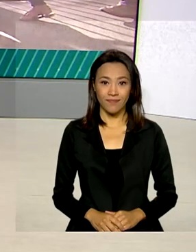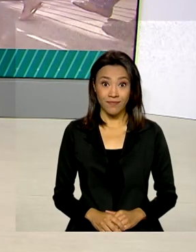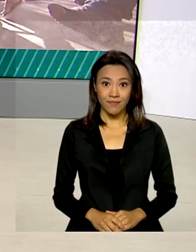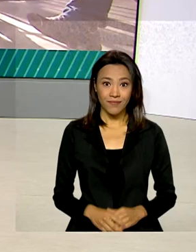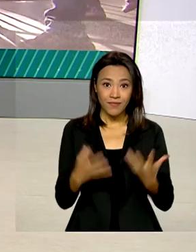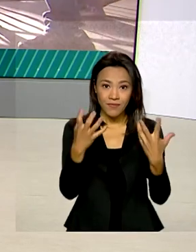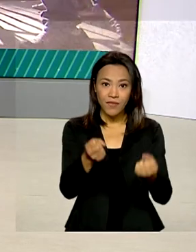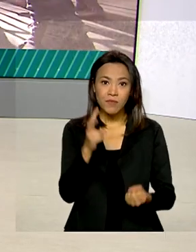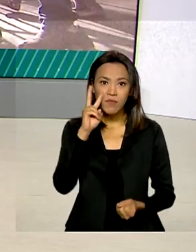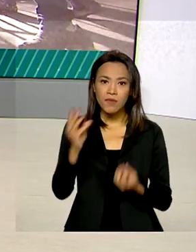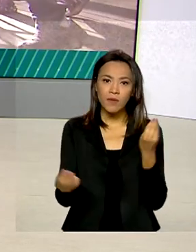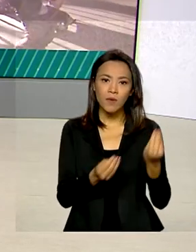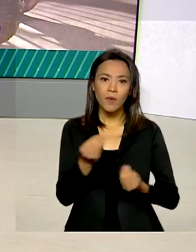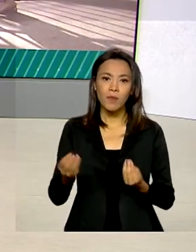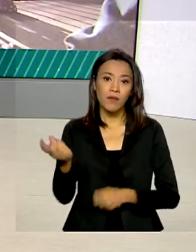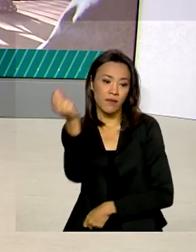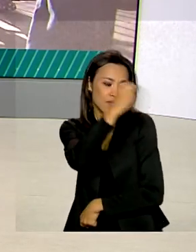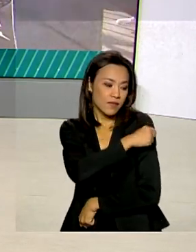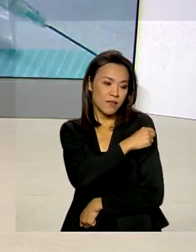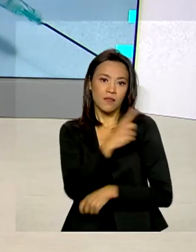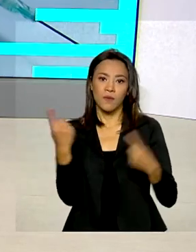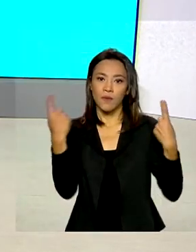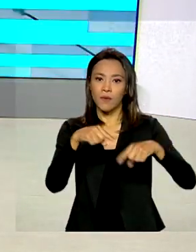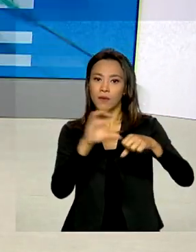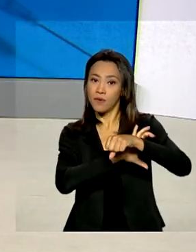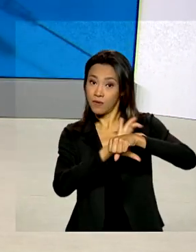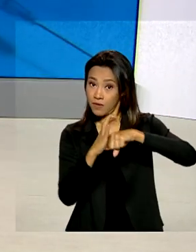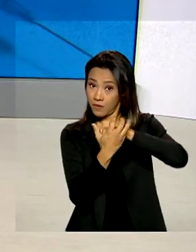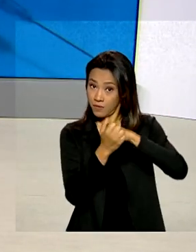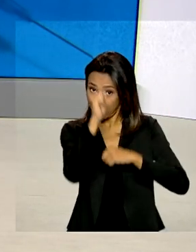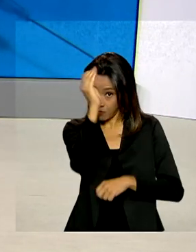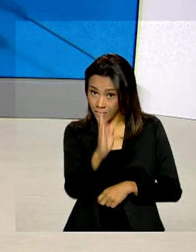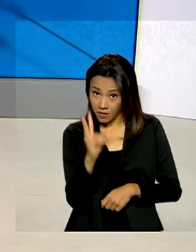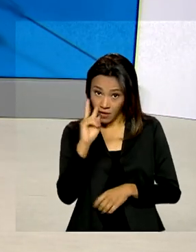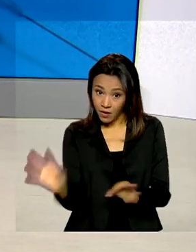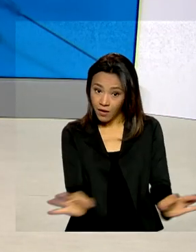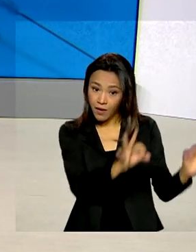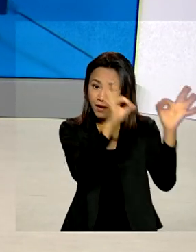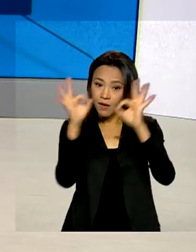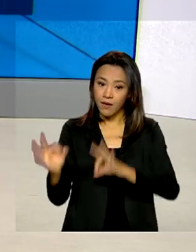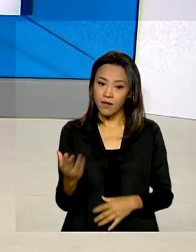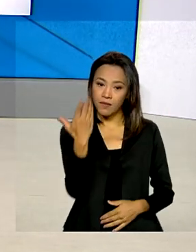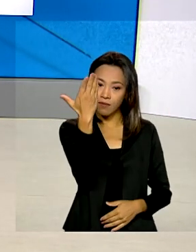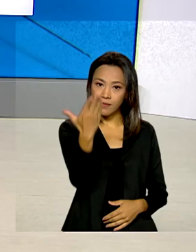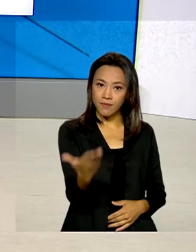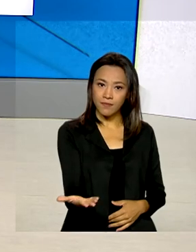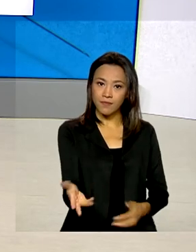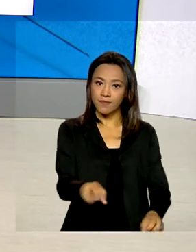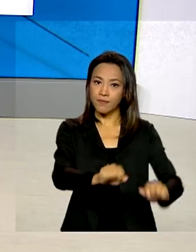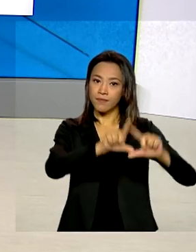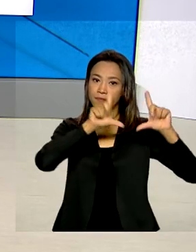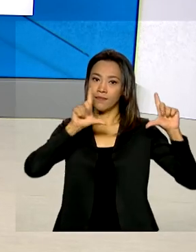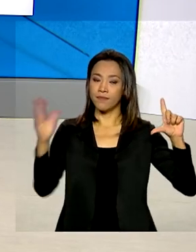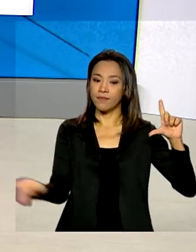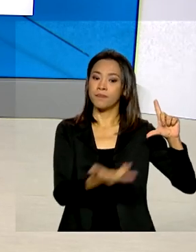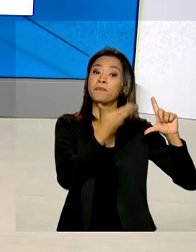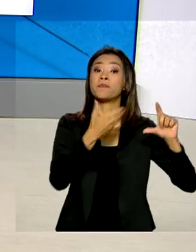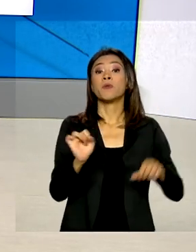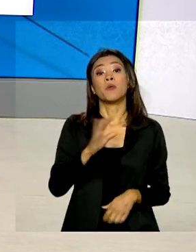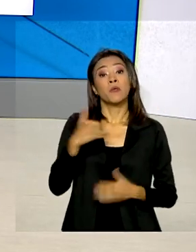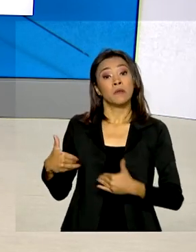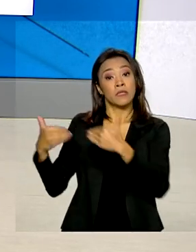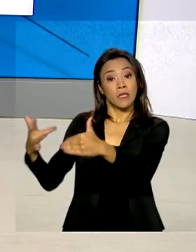Vamos saber como está a vacinação contra a Covid-19 no país? Acompanhe os números aqui comigo no nosso telão. O Ministério da Saúde já